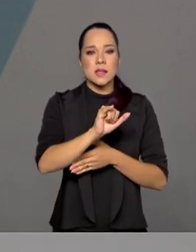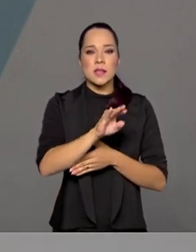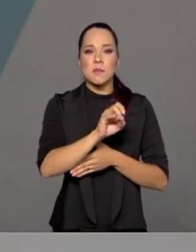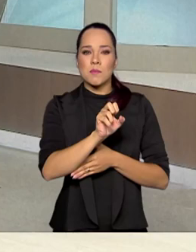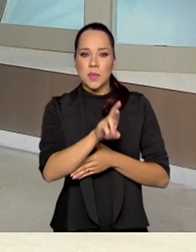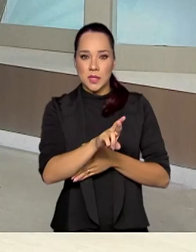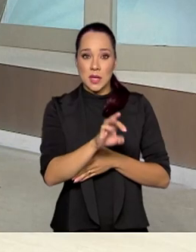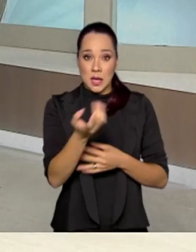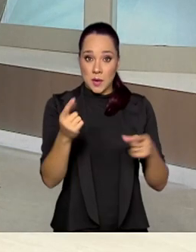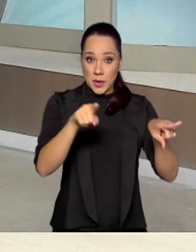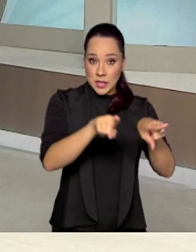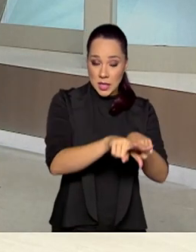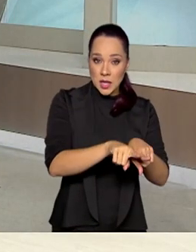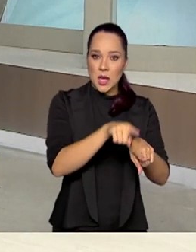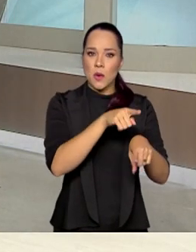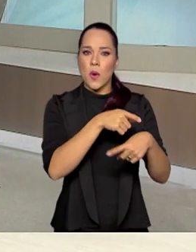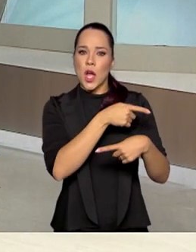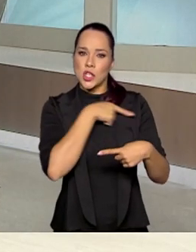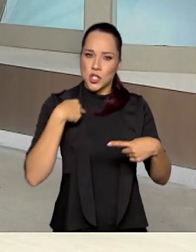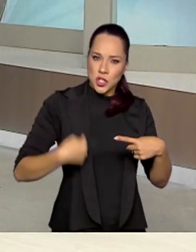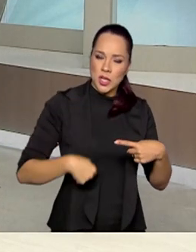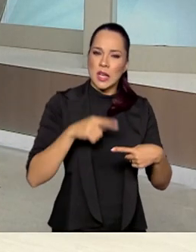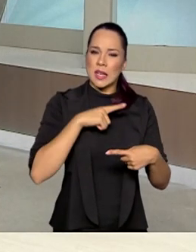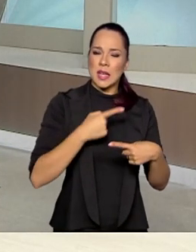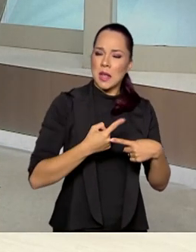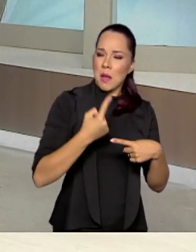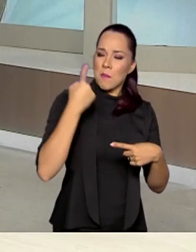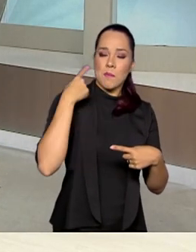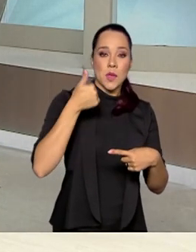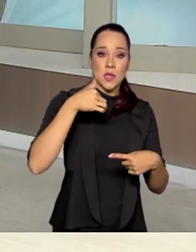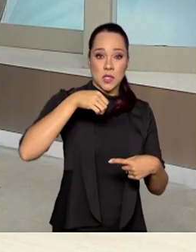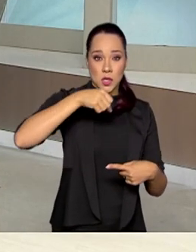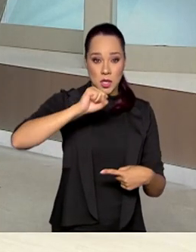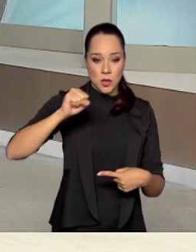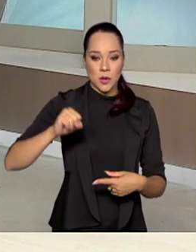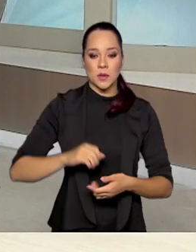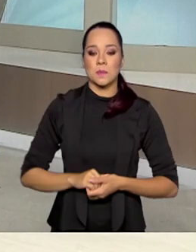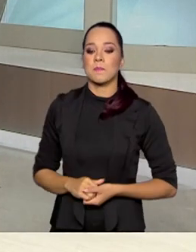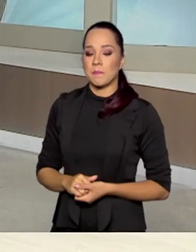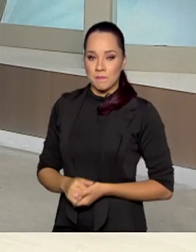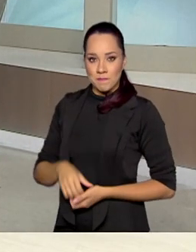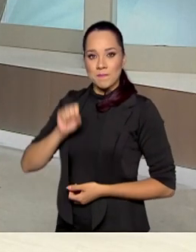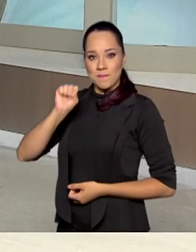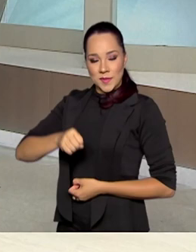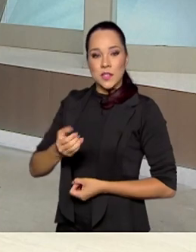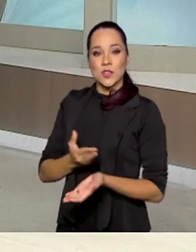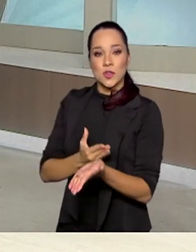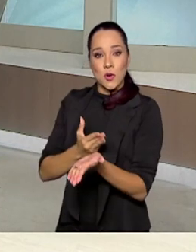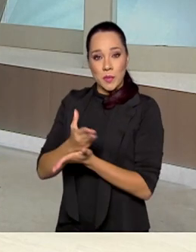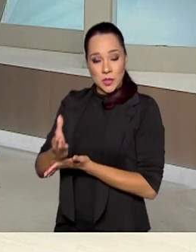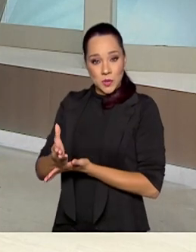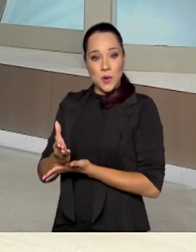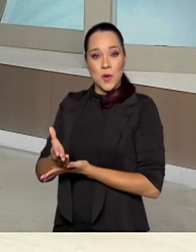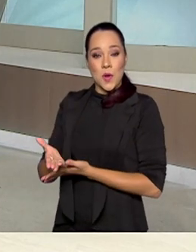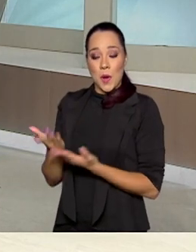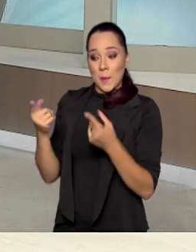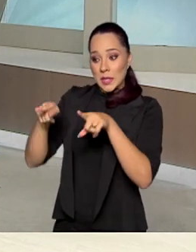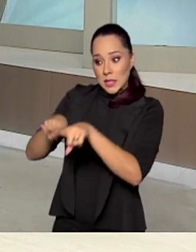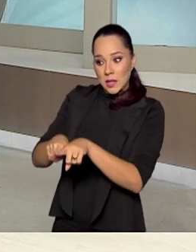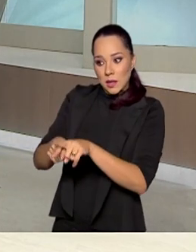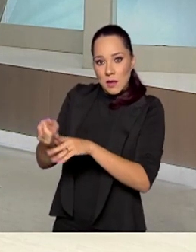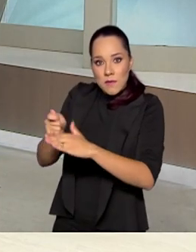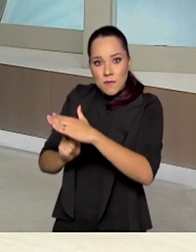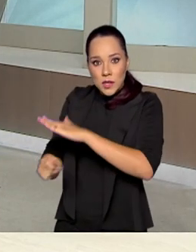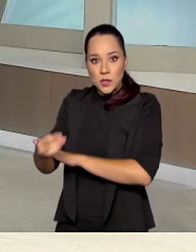essa parceria com a China, que existe desde 1988? Sim, nós começamos com uma parceria em que nós investimos cerca de 30